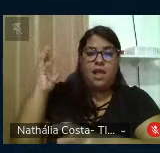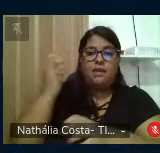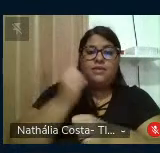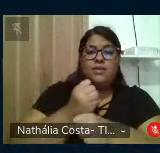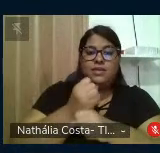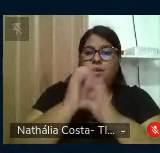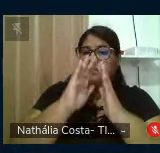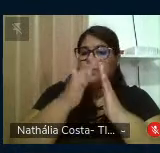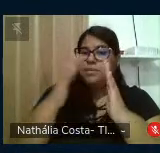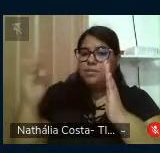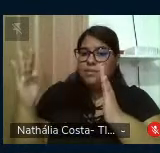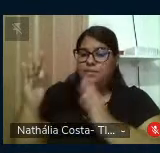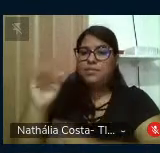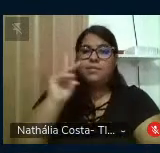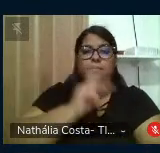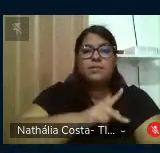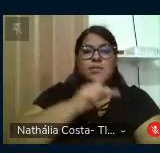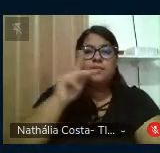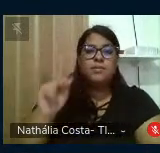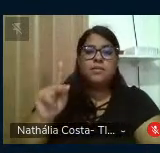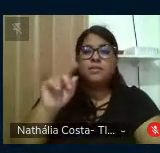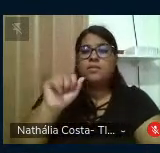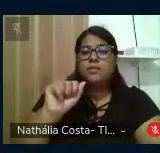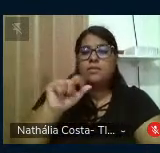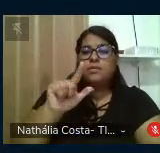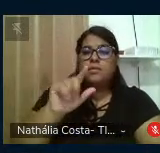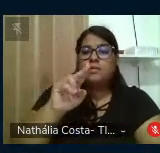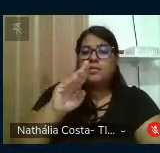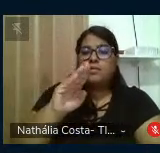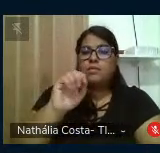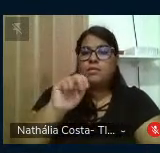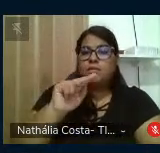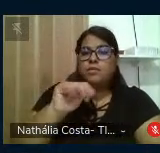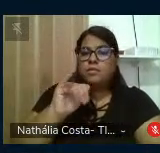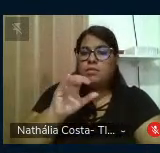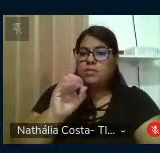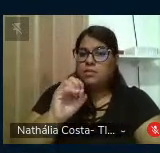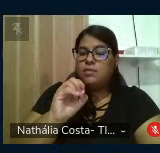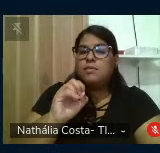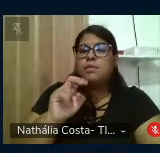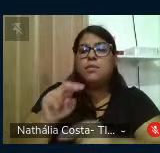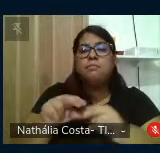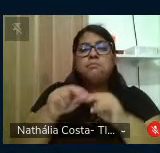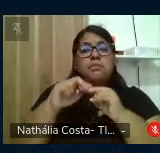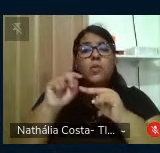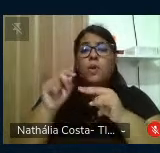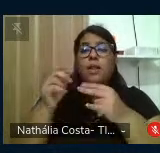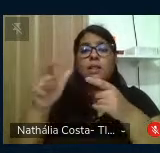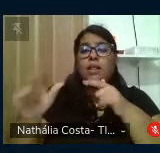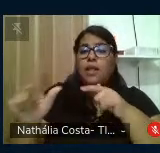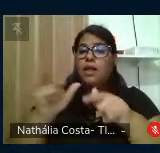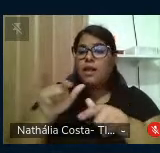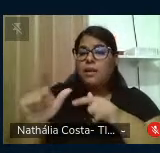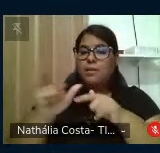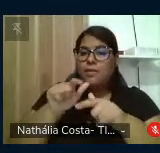e ao professor Albânio Paulino da Silva pela prestação dos serviços de assessoria